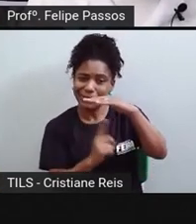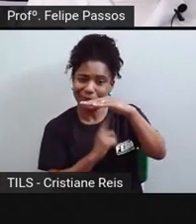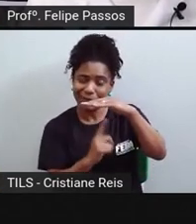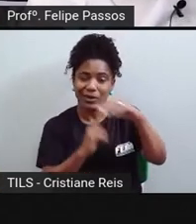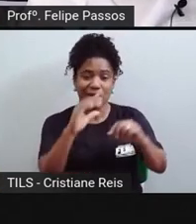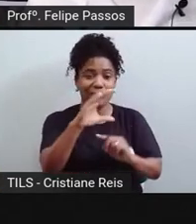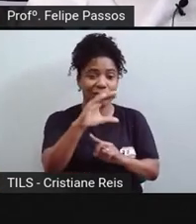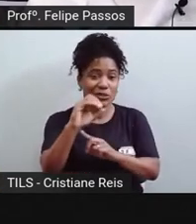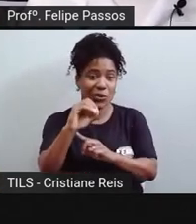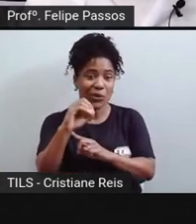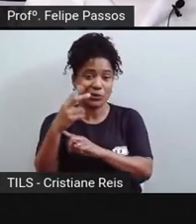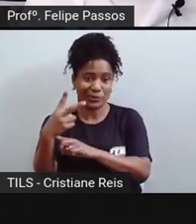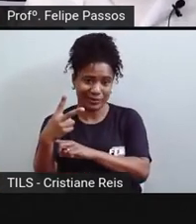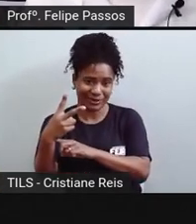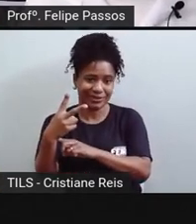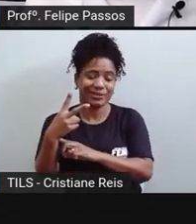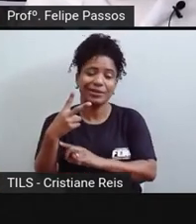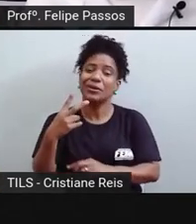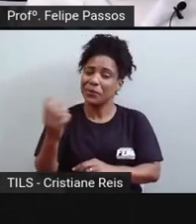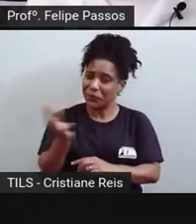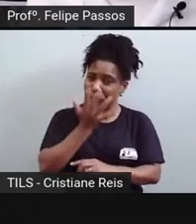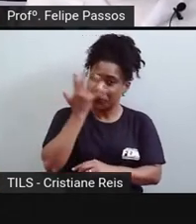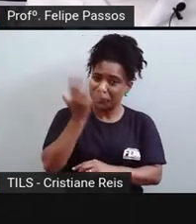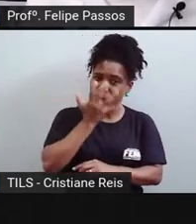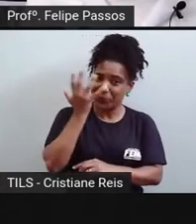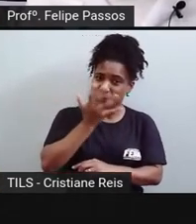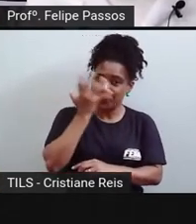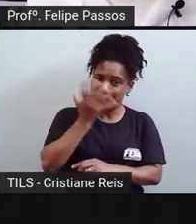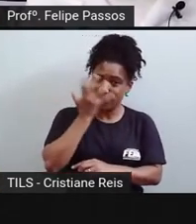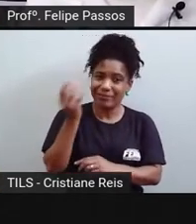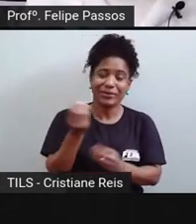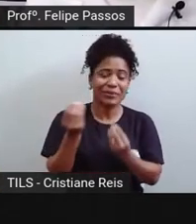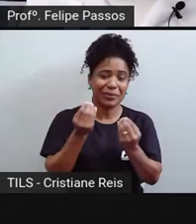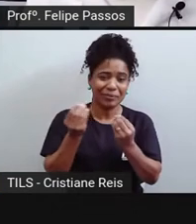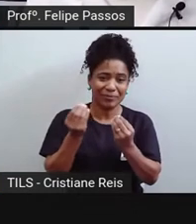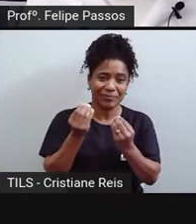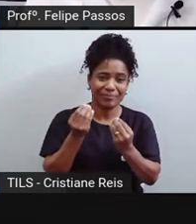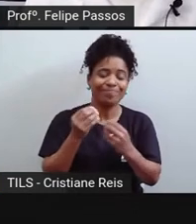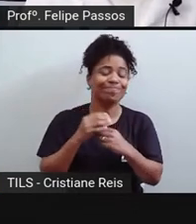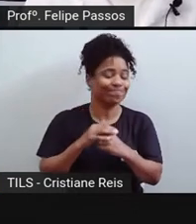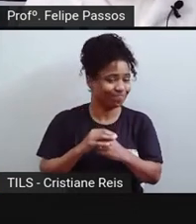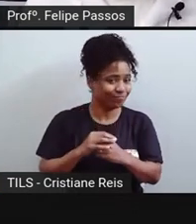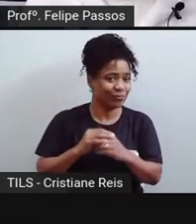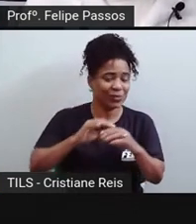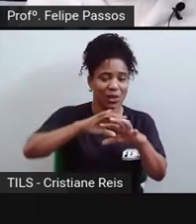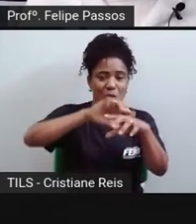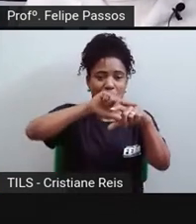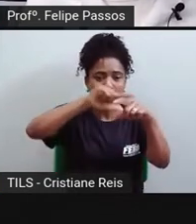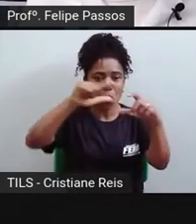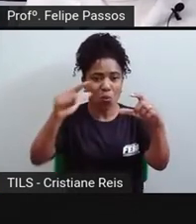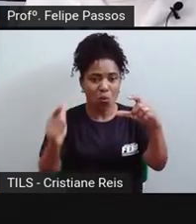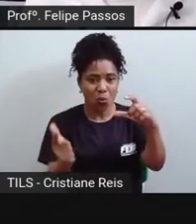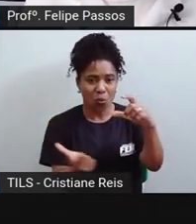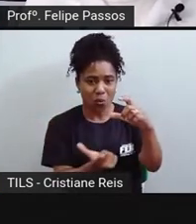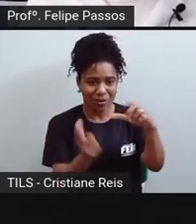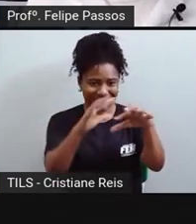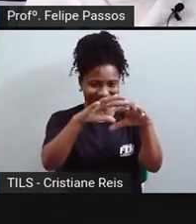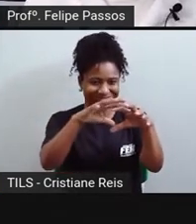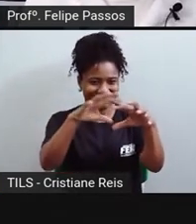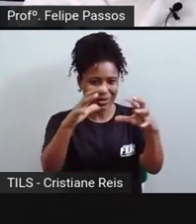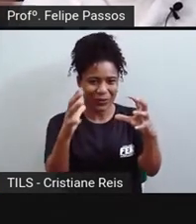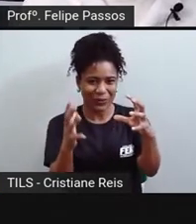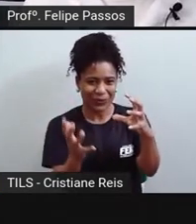carbônico, eles engrossam esse cobertor. Agora, imagina a situação. Você está aqui no verão, né? A gente está na